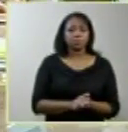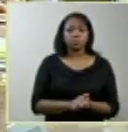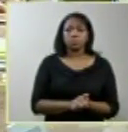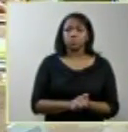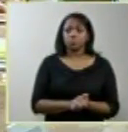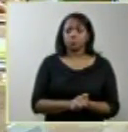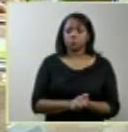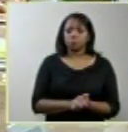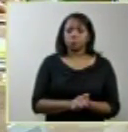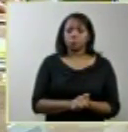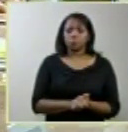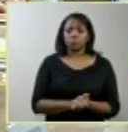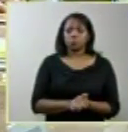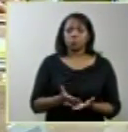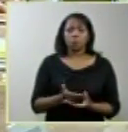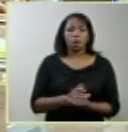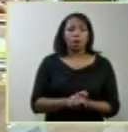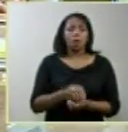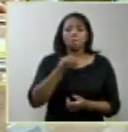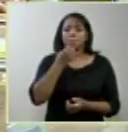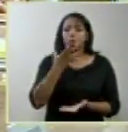presidente ministro Marco Aurélio